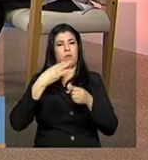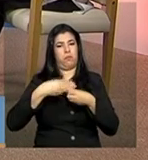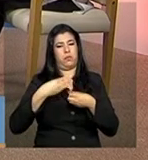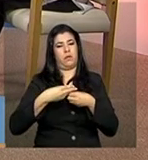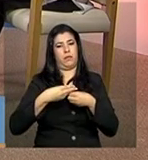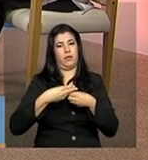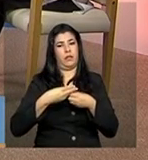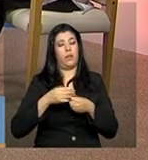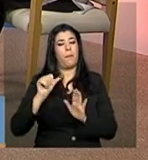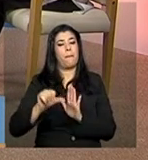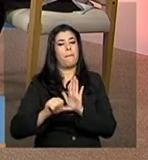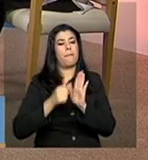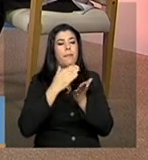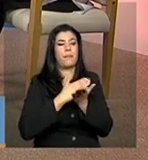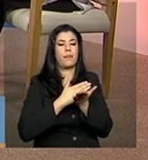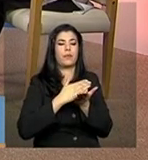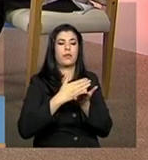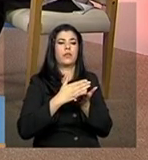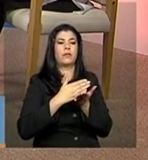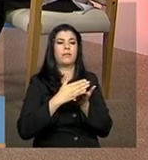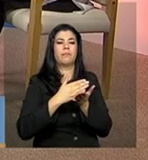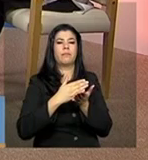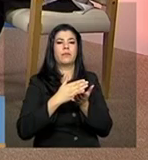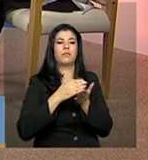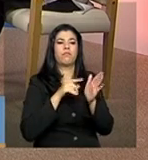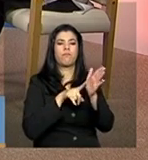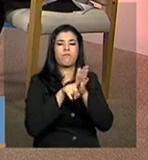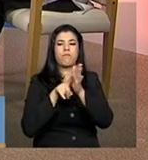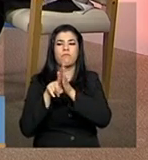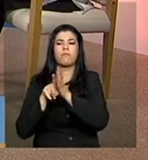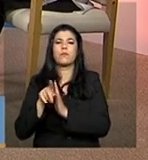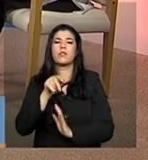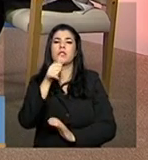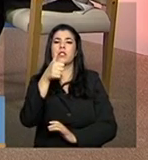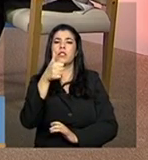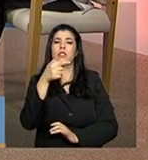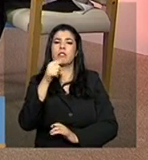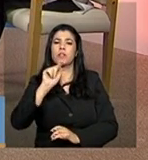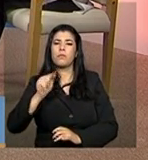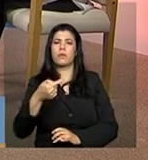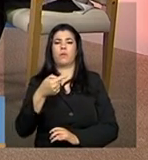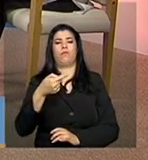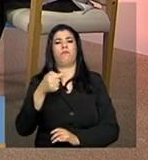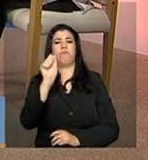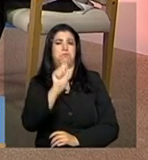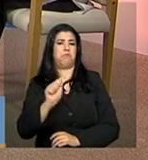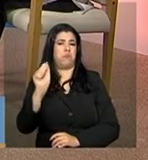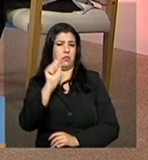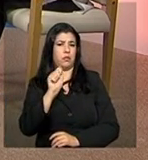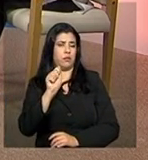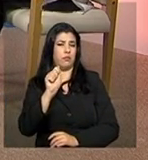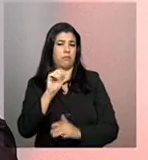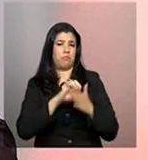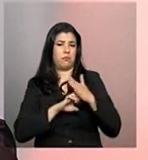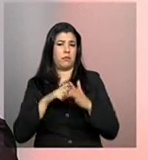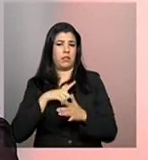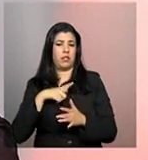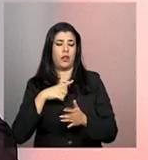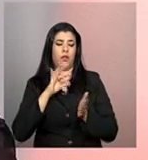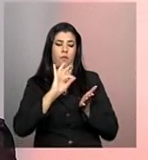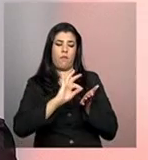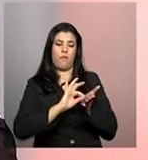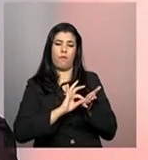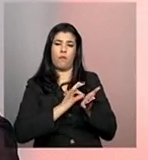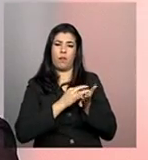etapa que a gente fez foi coletar essa base de 17 mil entidades que a gente comentou. Ela vem de um formulário eletrônico